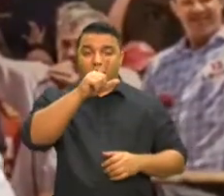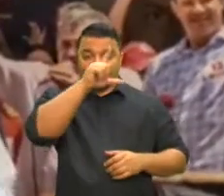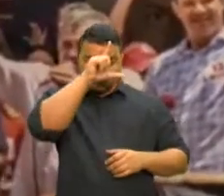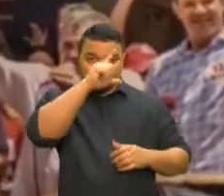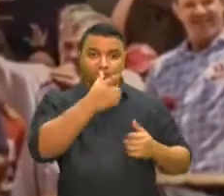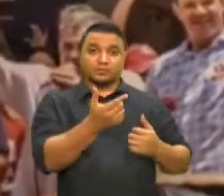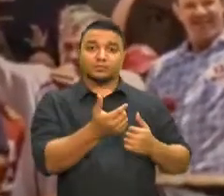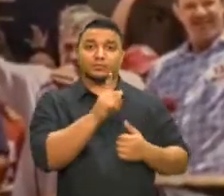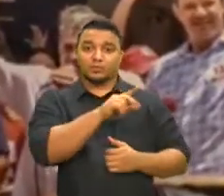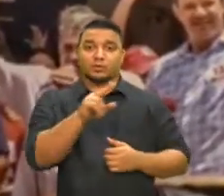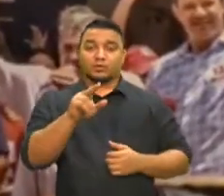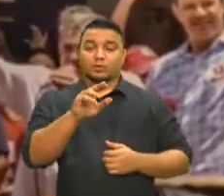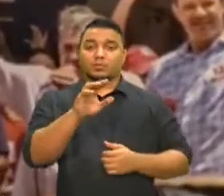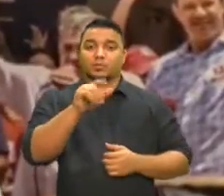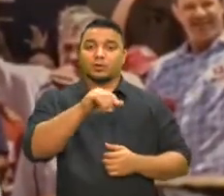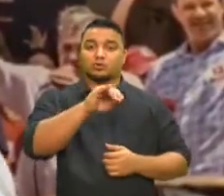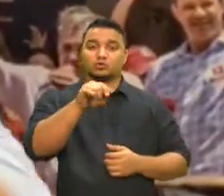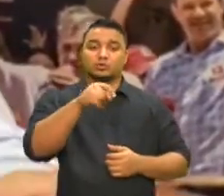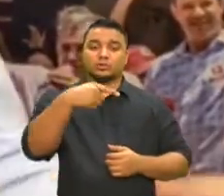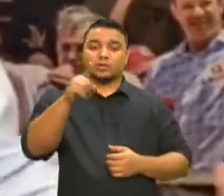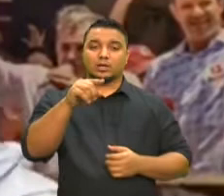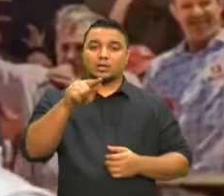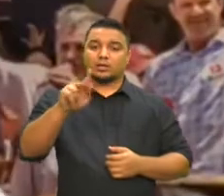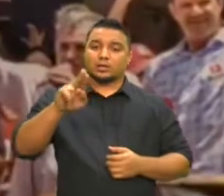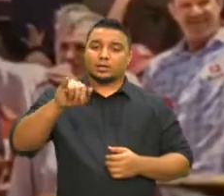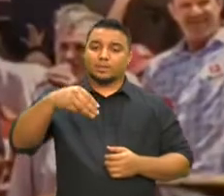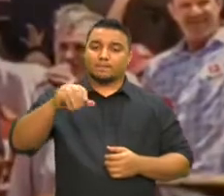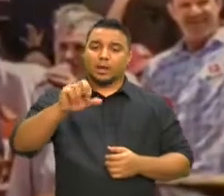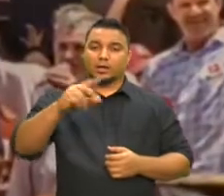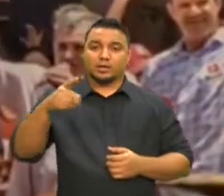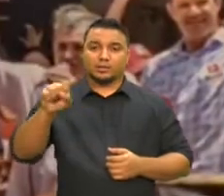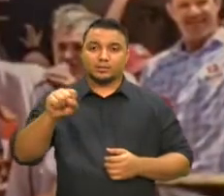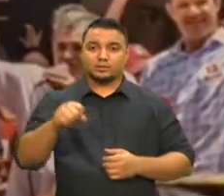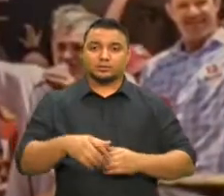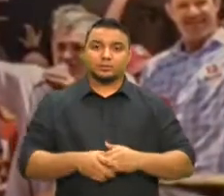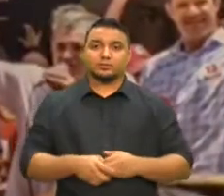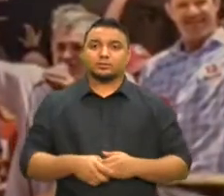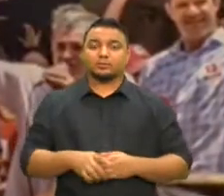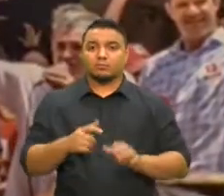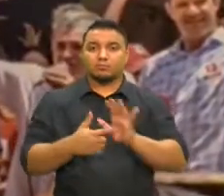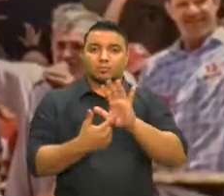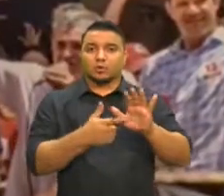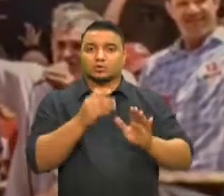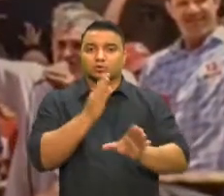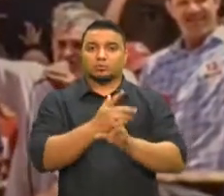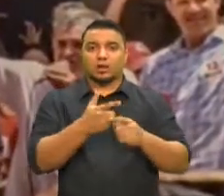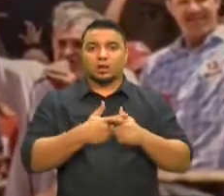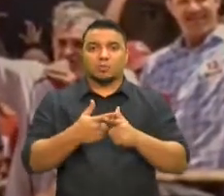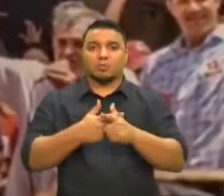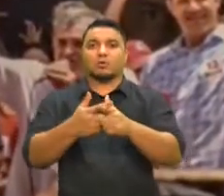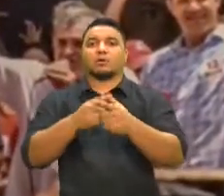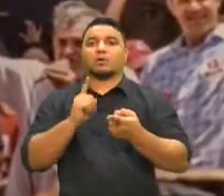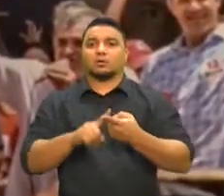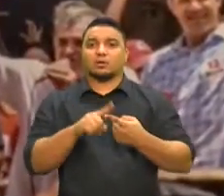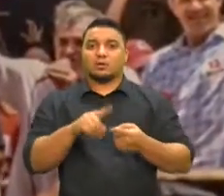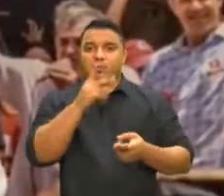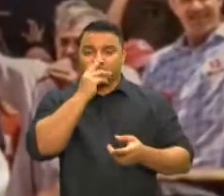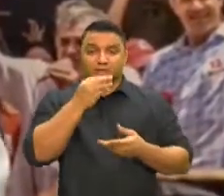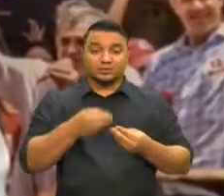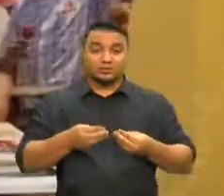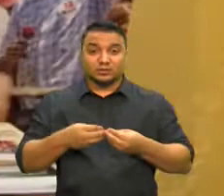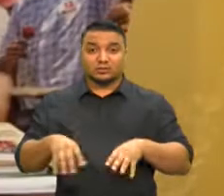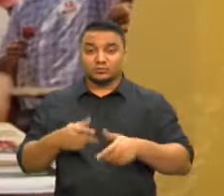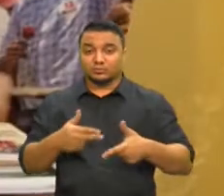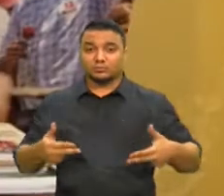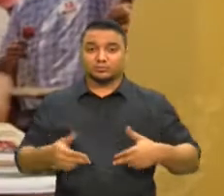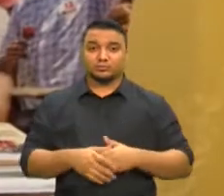deputado federal José Guimarães, avalia que as pesquisas mostram bem o tamanho da crise e o desgaste do governo Bolsonaro.